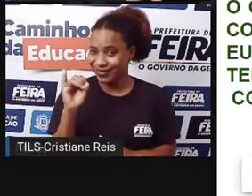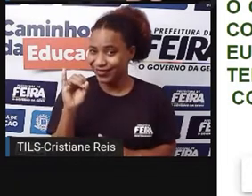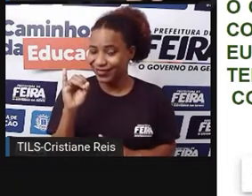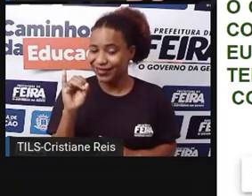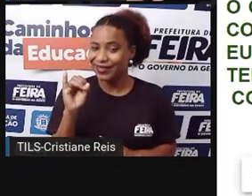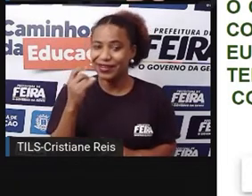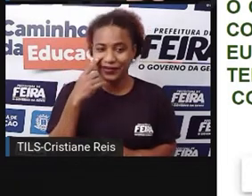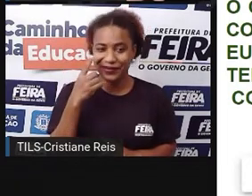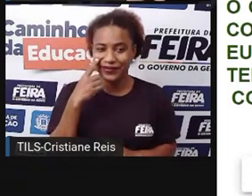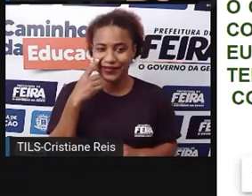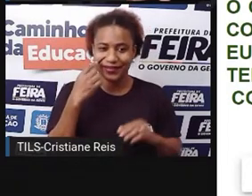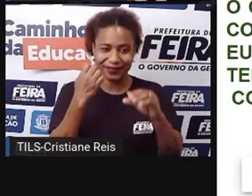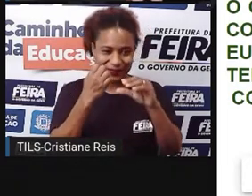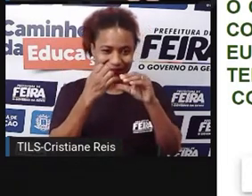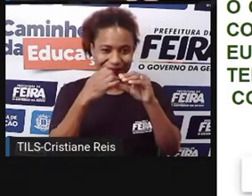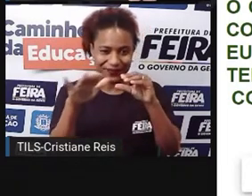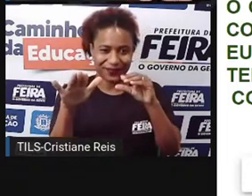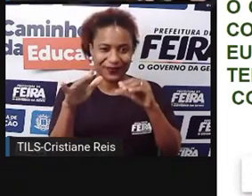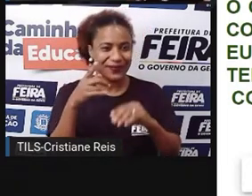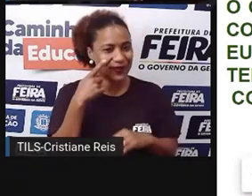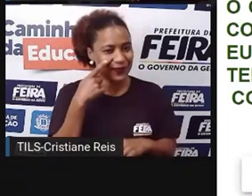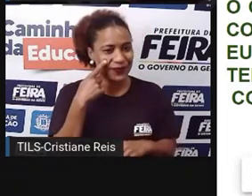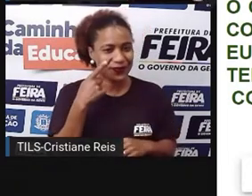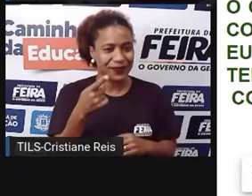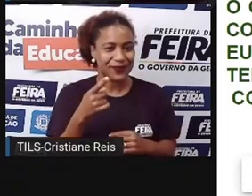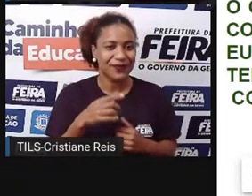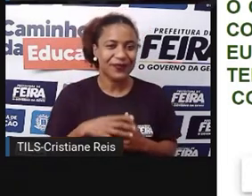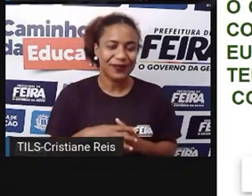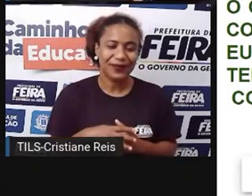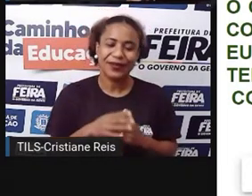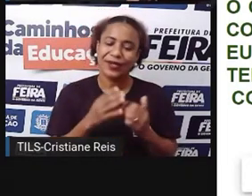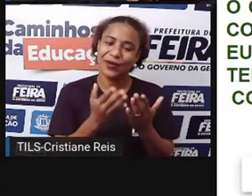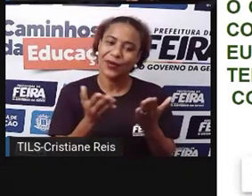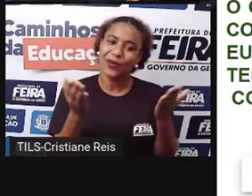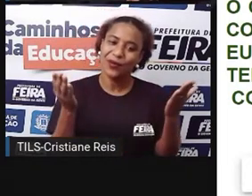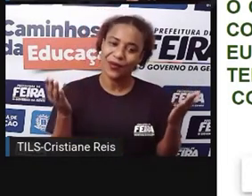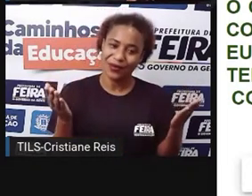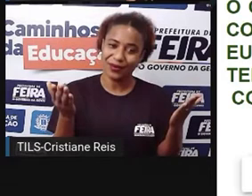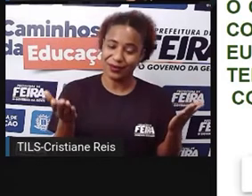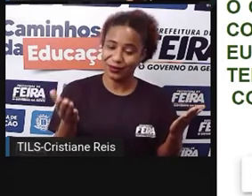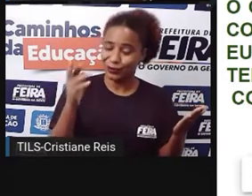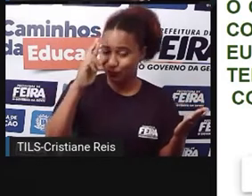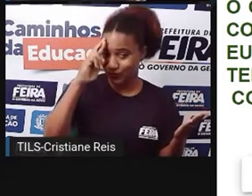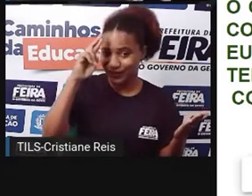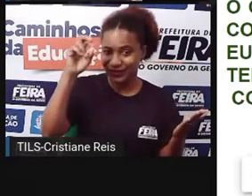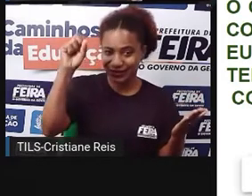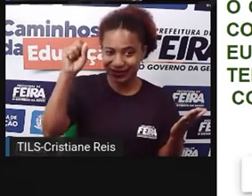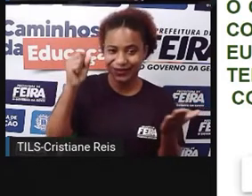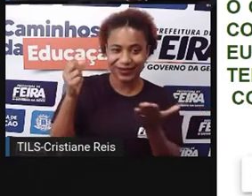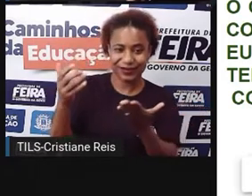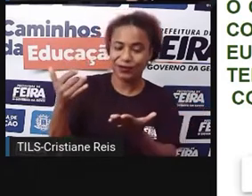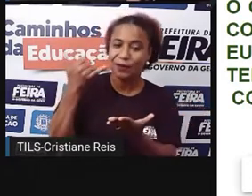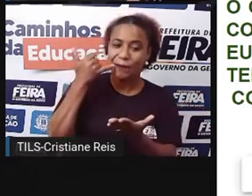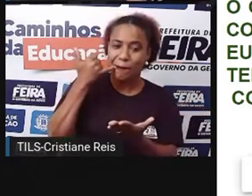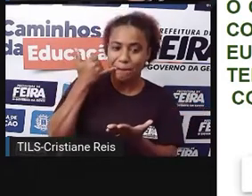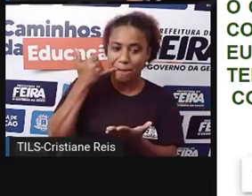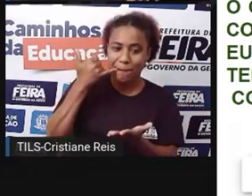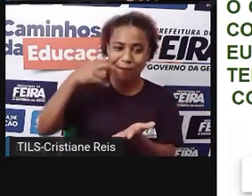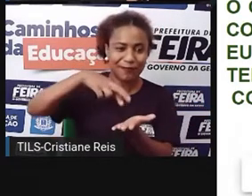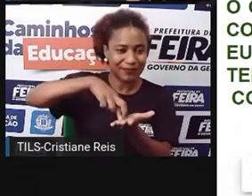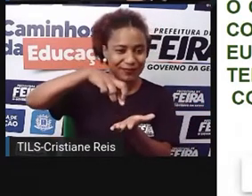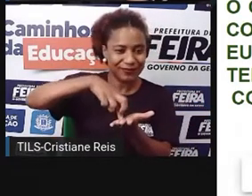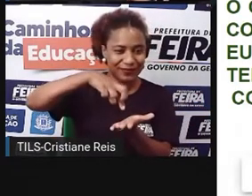escreveu pro Saci? Vamos ver, ó. Prezado senhor Saci Pererê, soube de sua